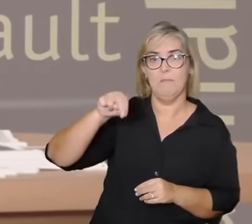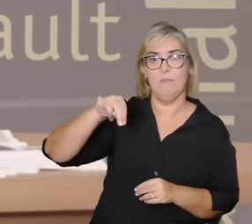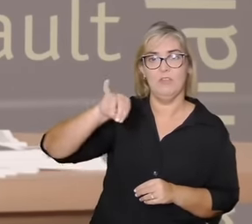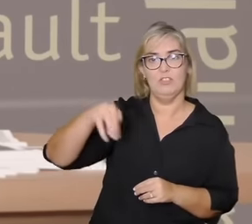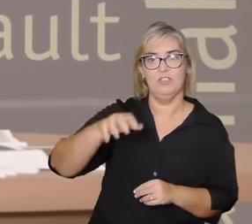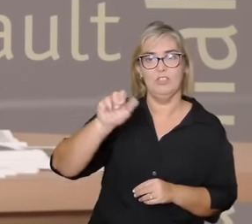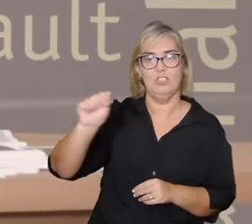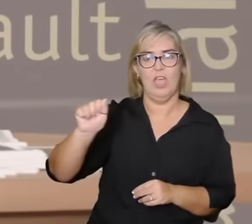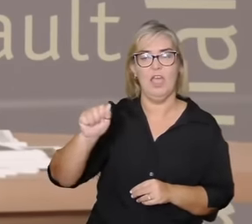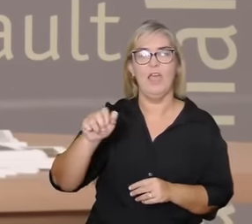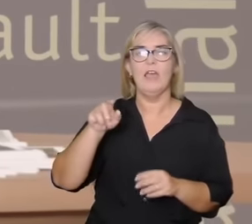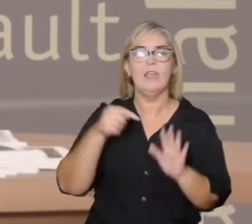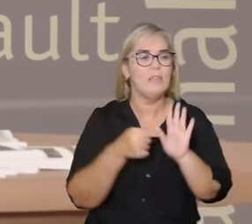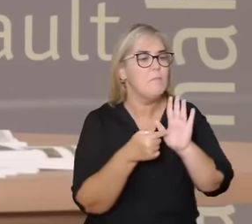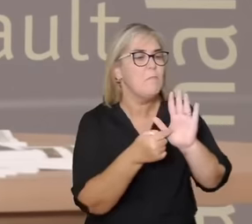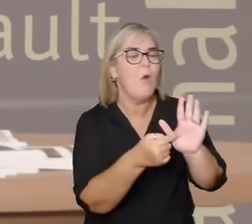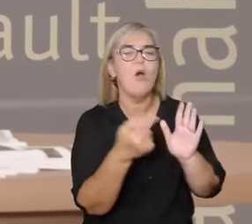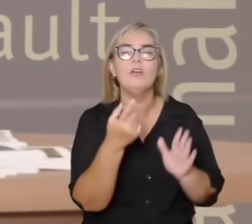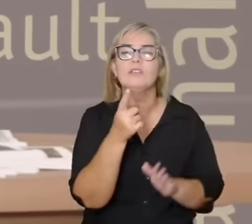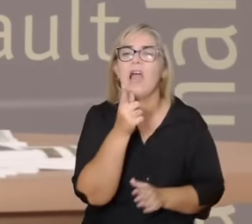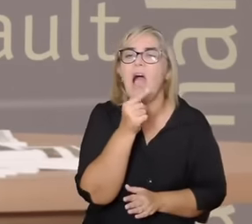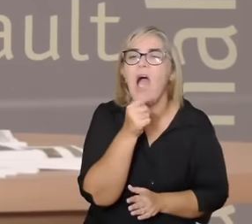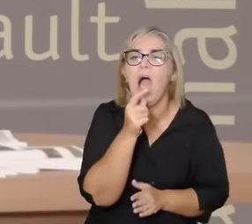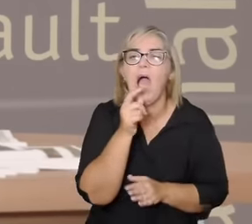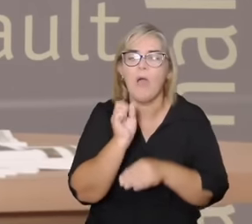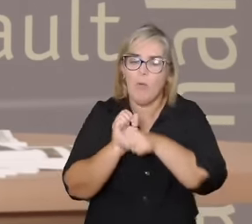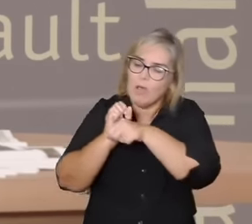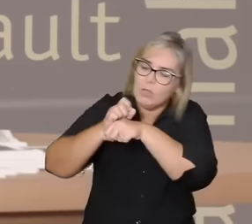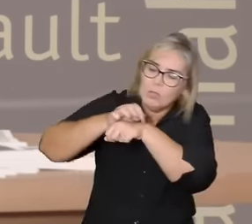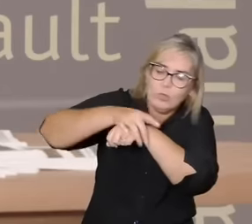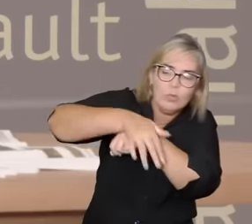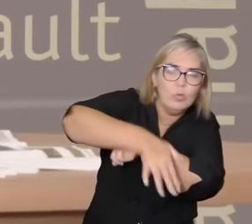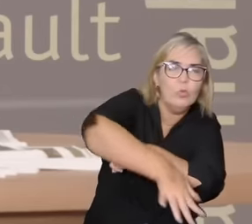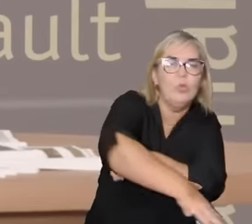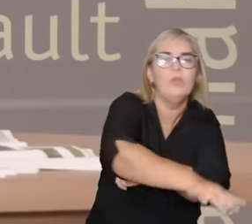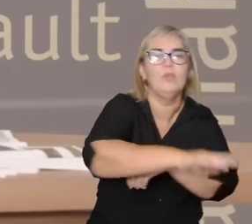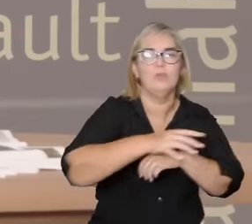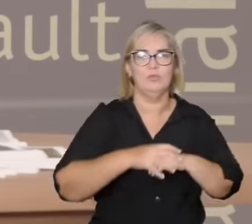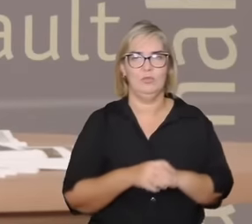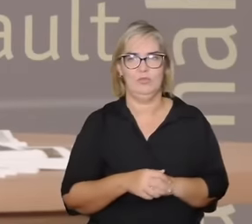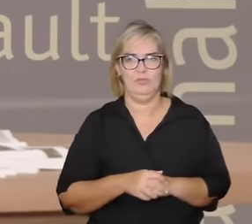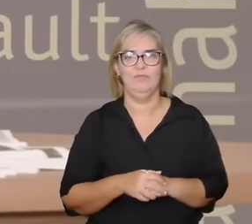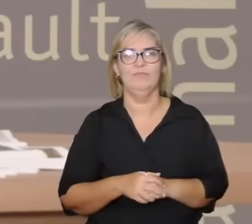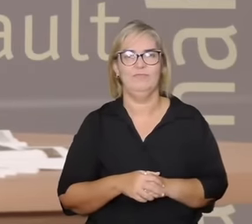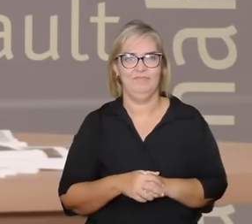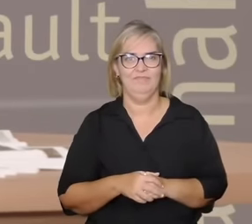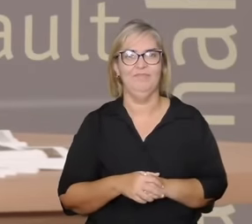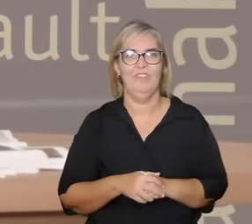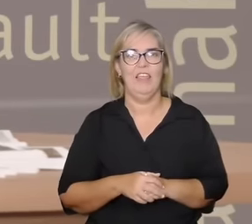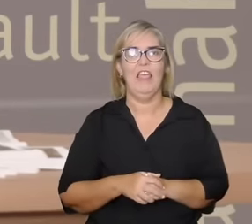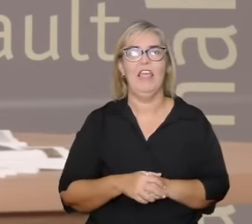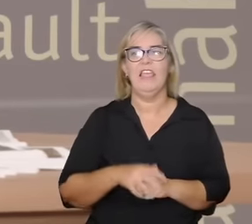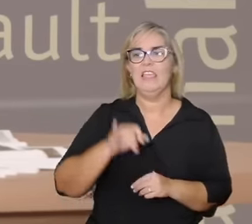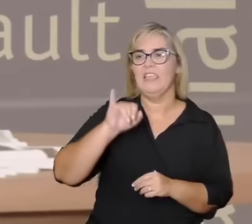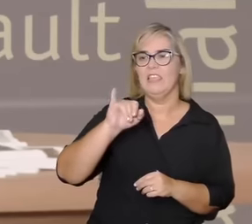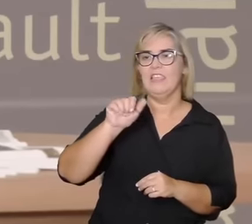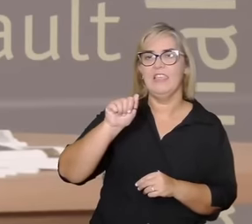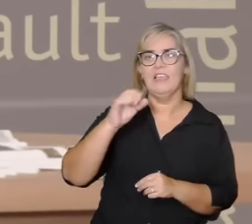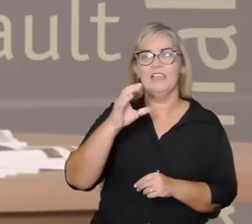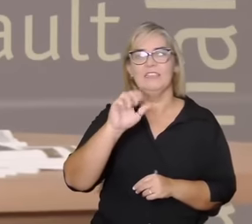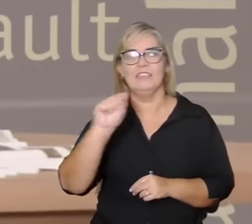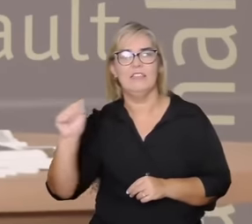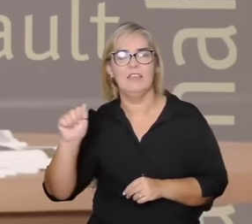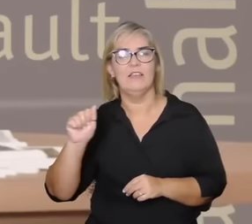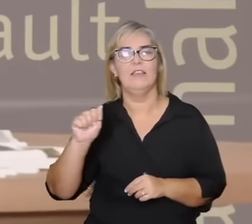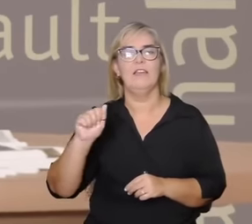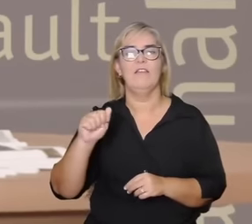rios os rios se movimentando em Ansan vento tempestade ok ou